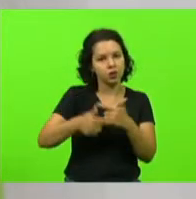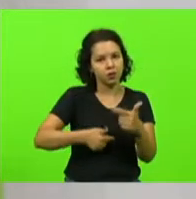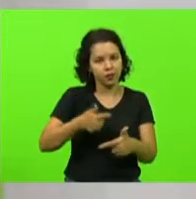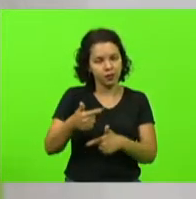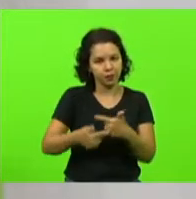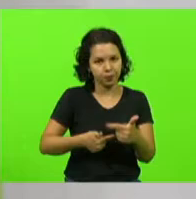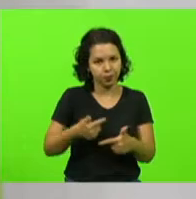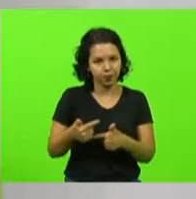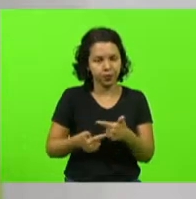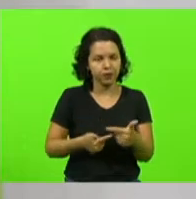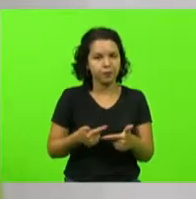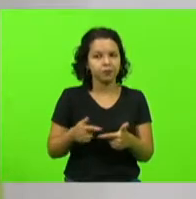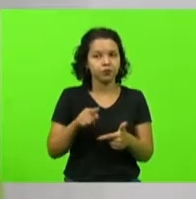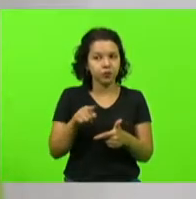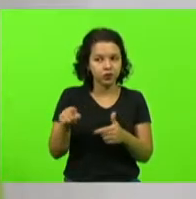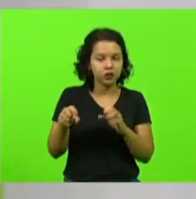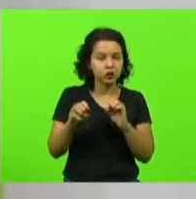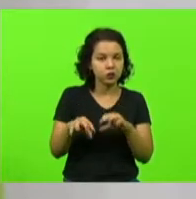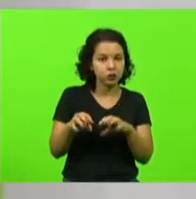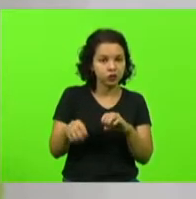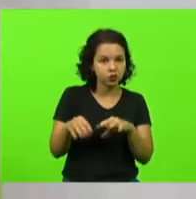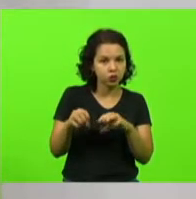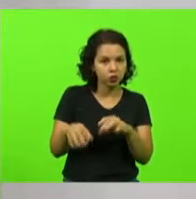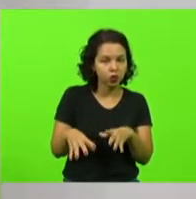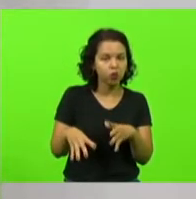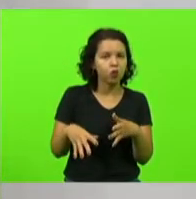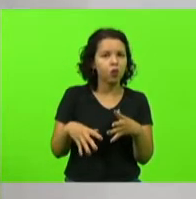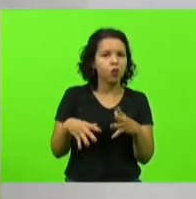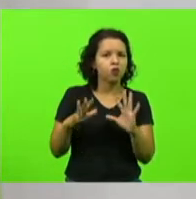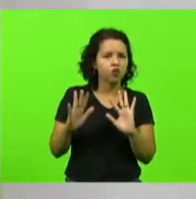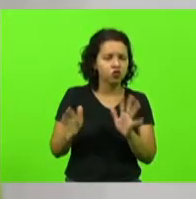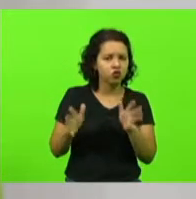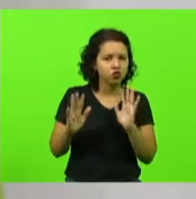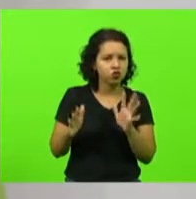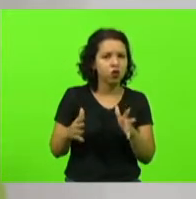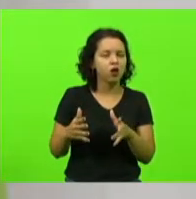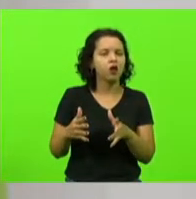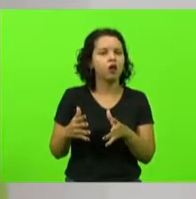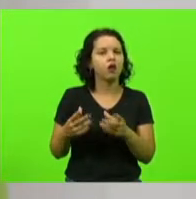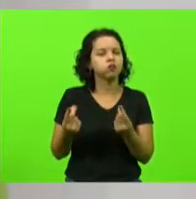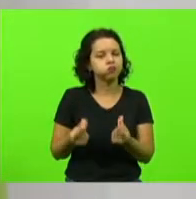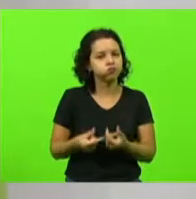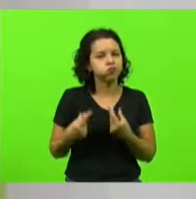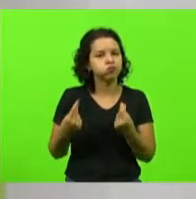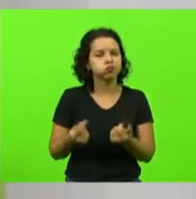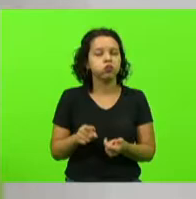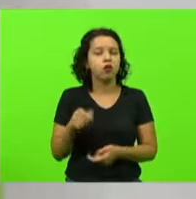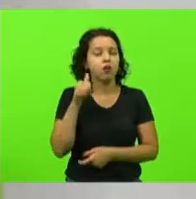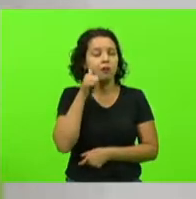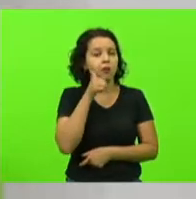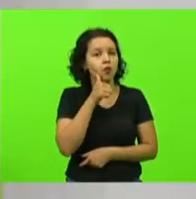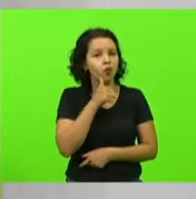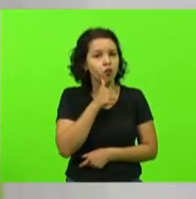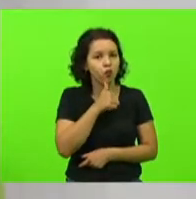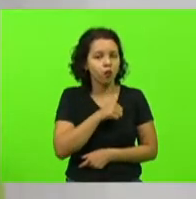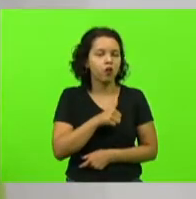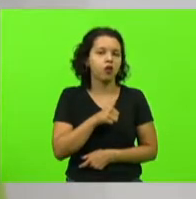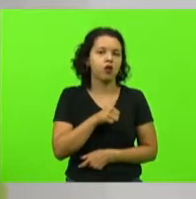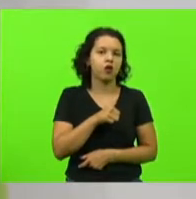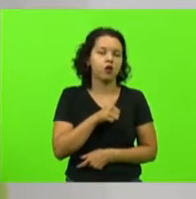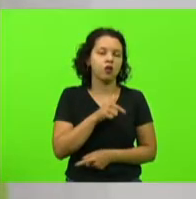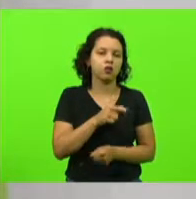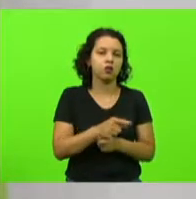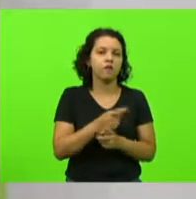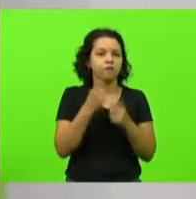Das educadoras que por milhares de vezes são as mulheres que descobrem as